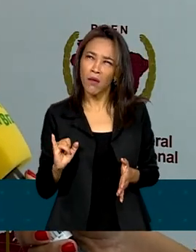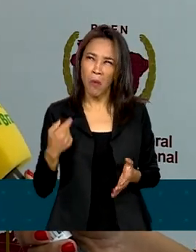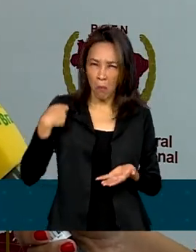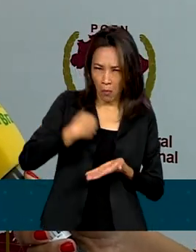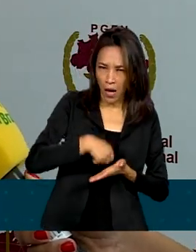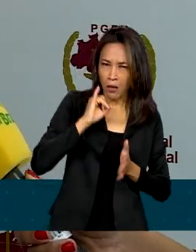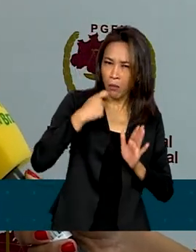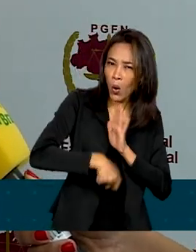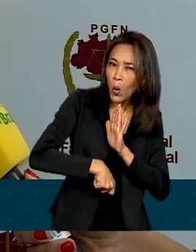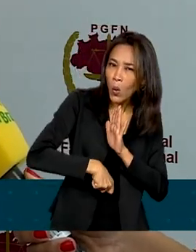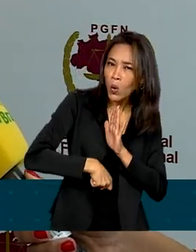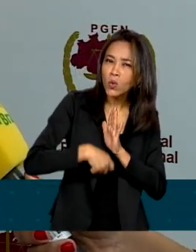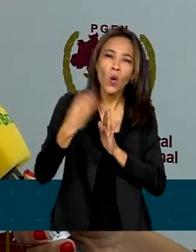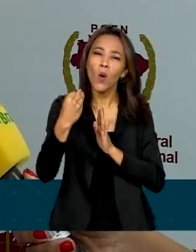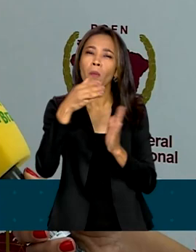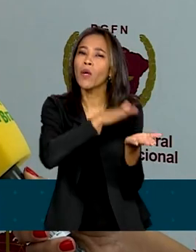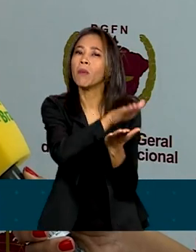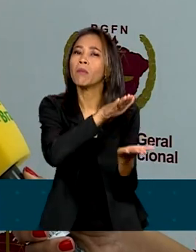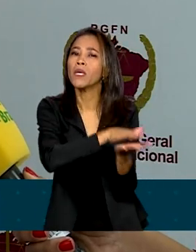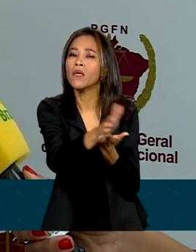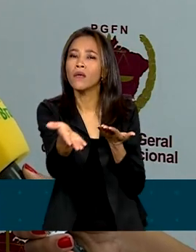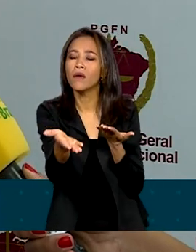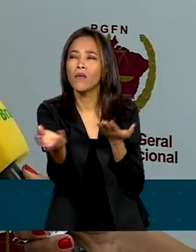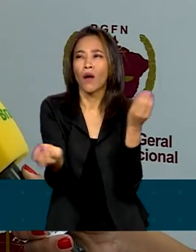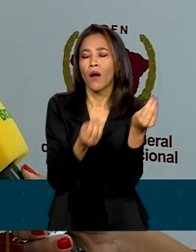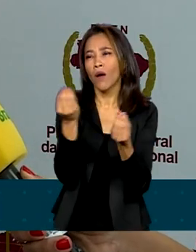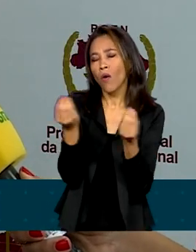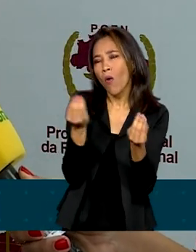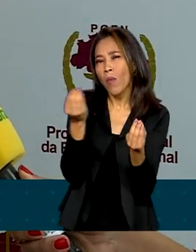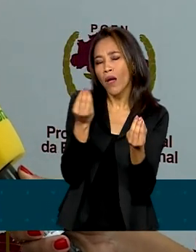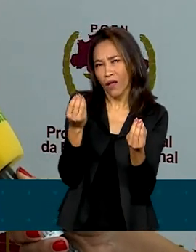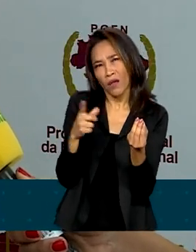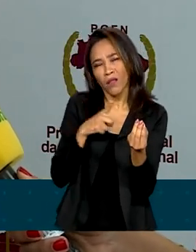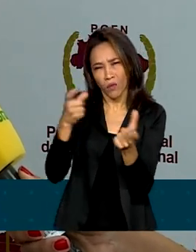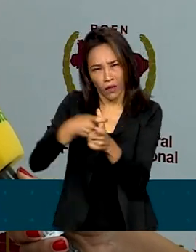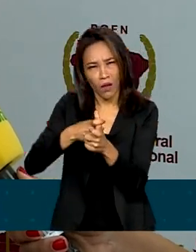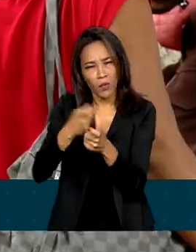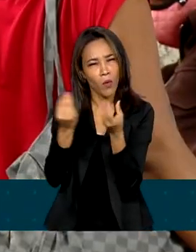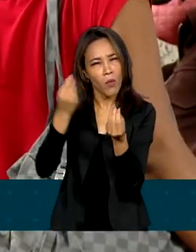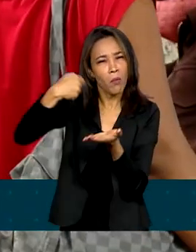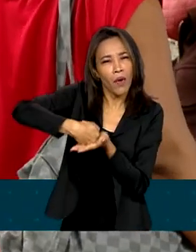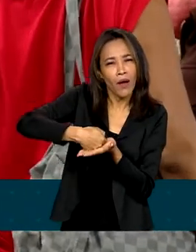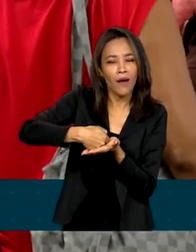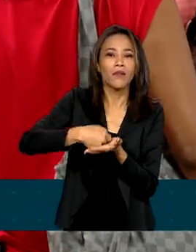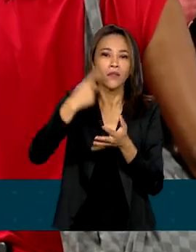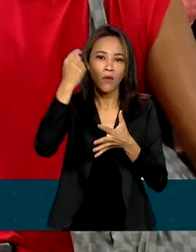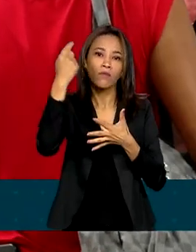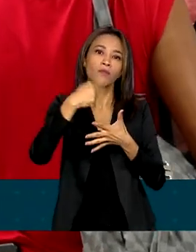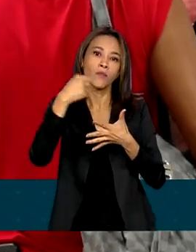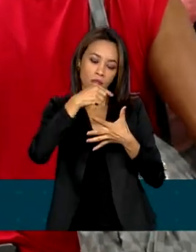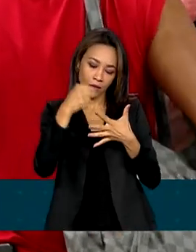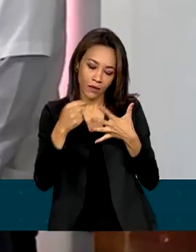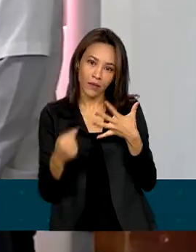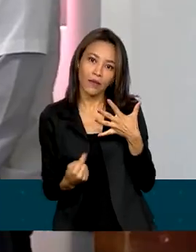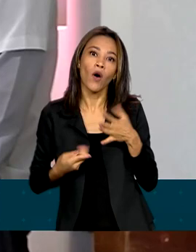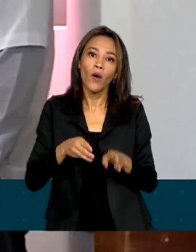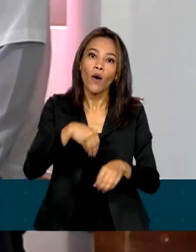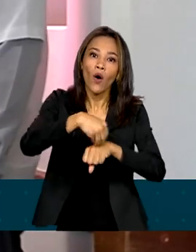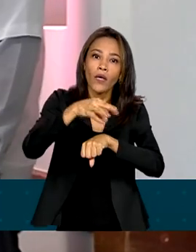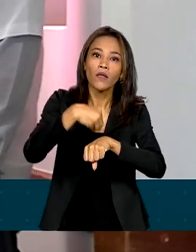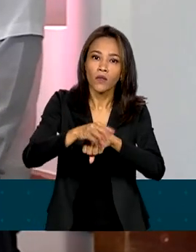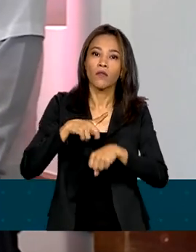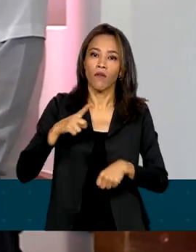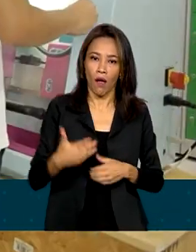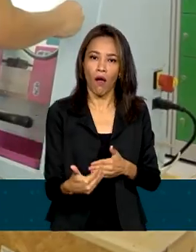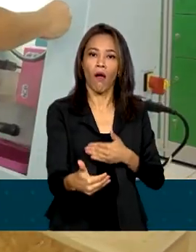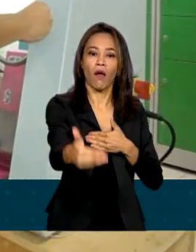não pago imposto, como é que eu imprimo o DARF, opa, aqui eu tenho um débito, como é que eu regularizo esse débito? Uma ação, segundo o Ministério da Fazenda, que além